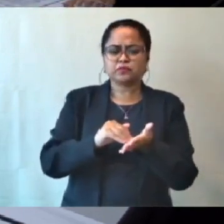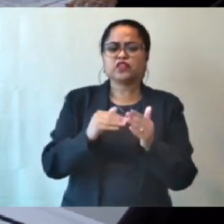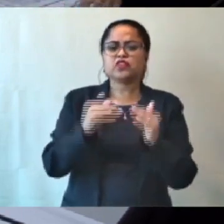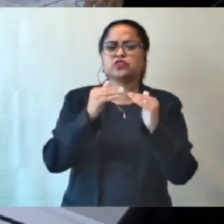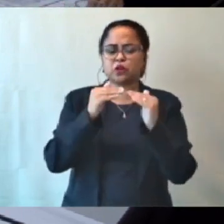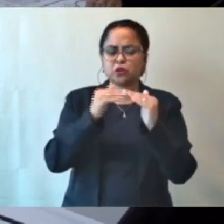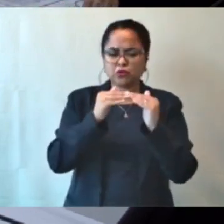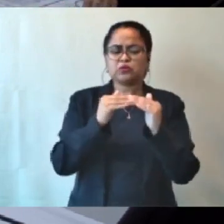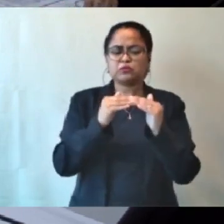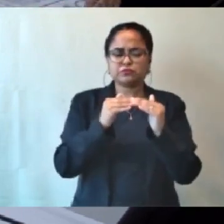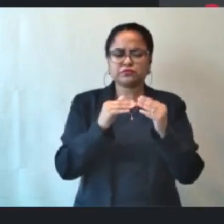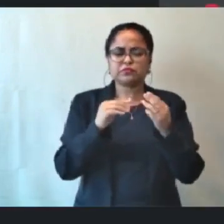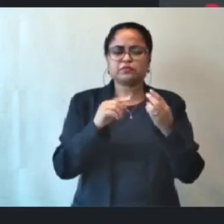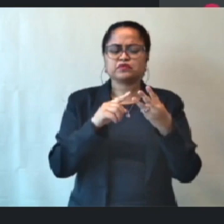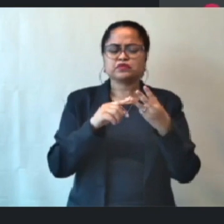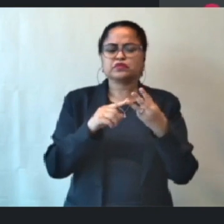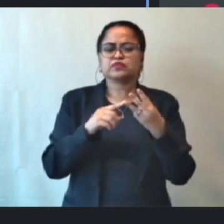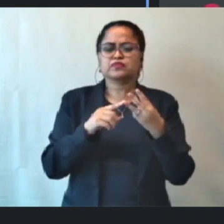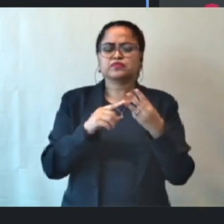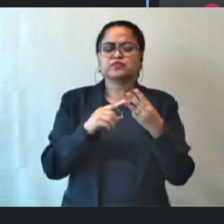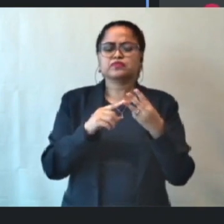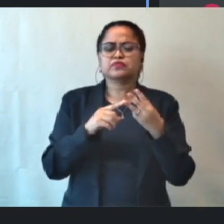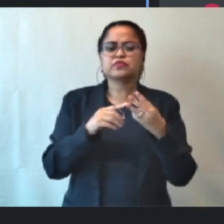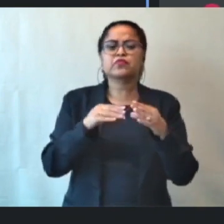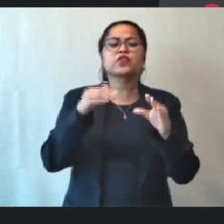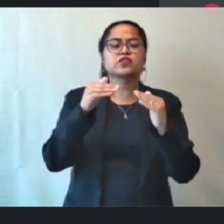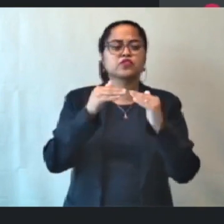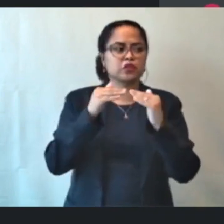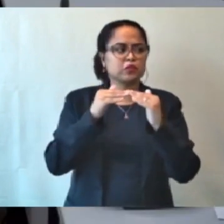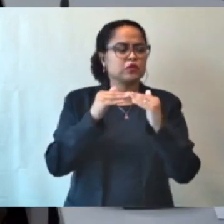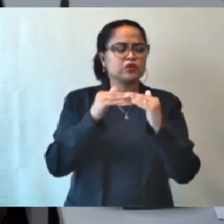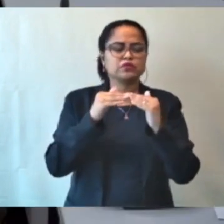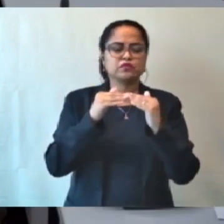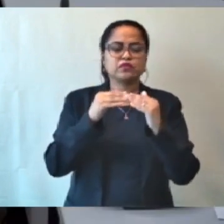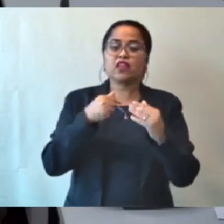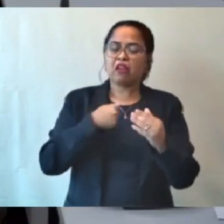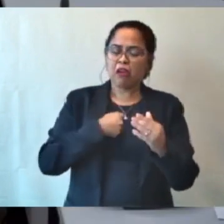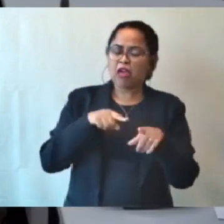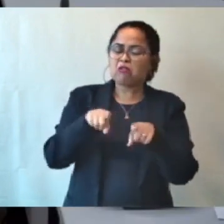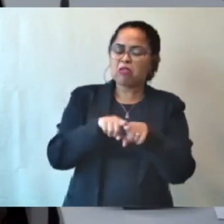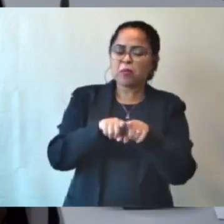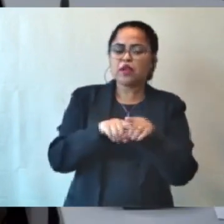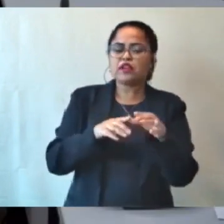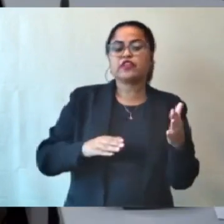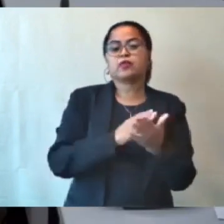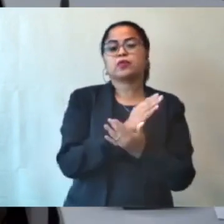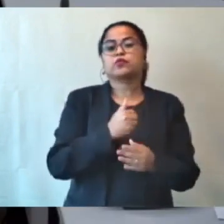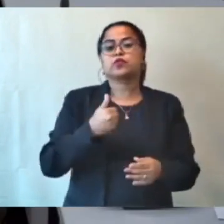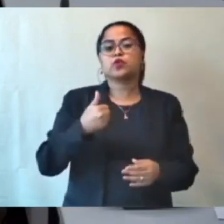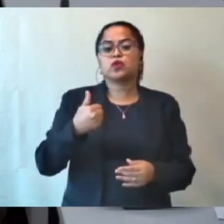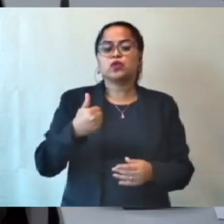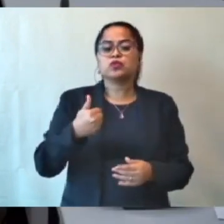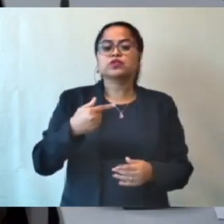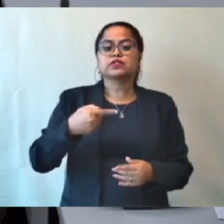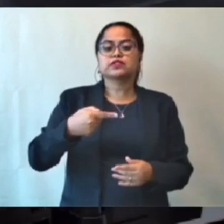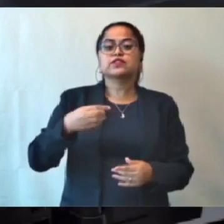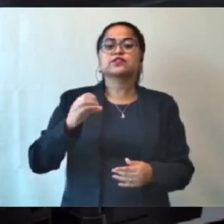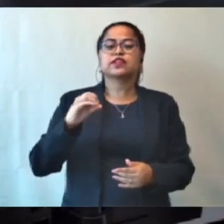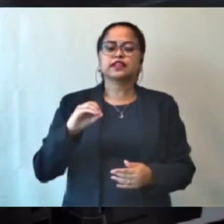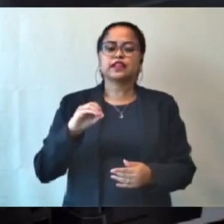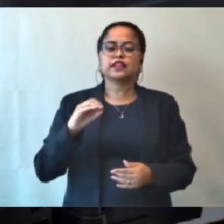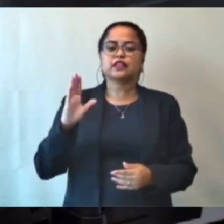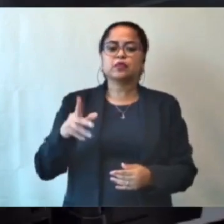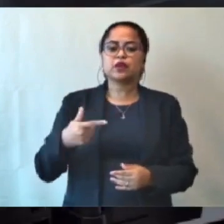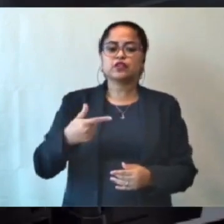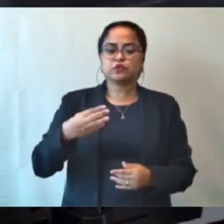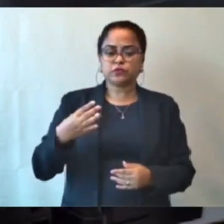Como vota o vereador Reinaldo Gomes? De acordo. Eu também voto de acordo. Então, fica aprovado do requerimento 170 de 2024.